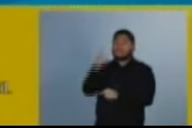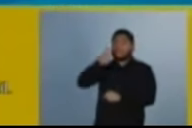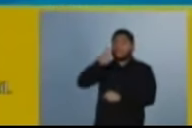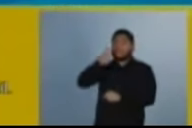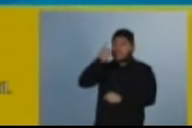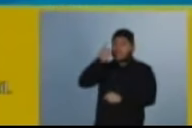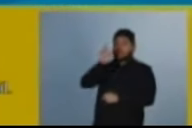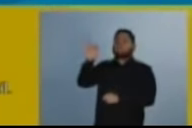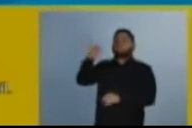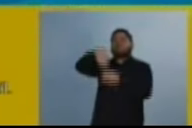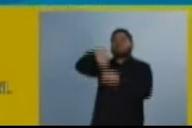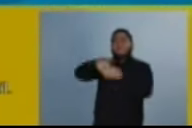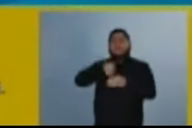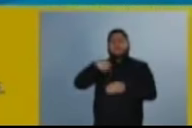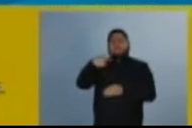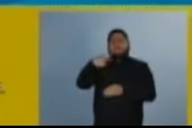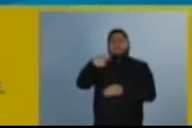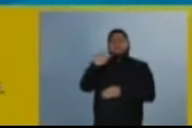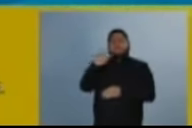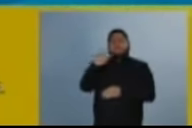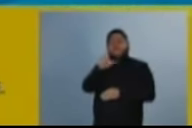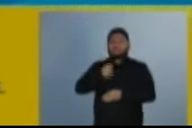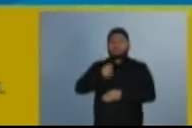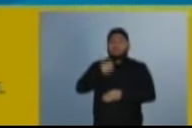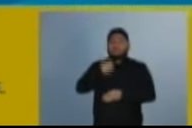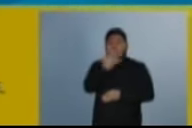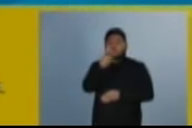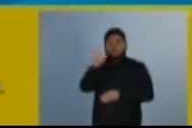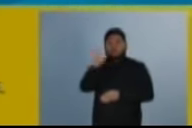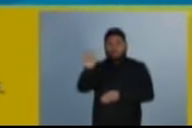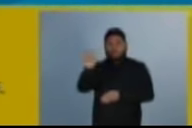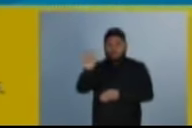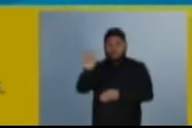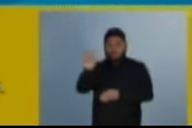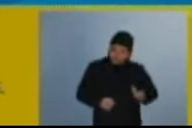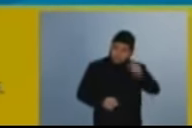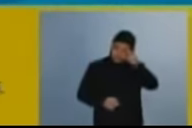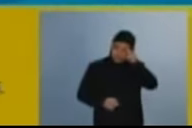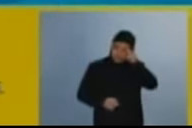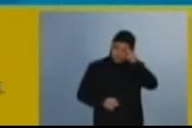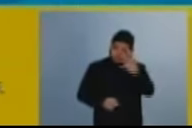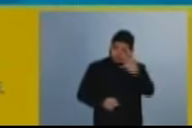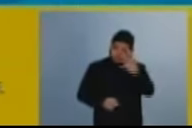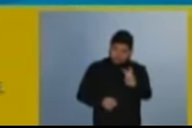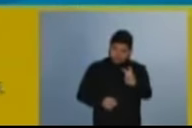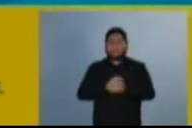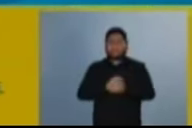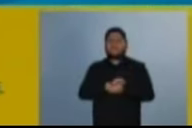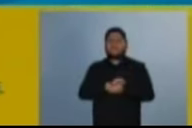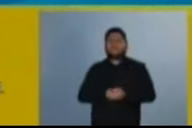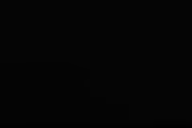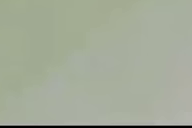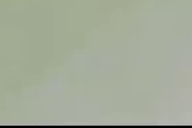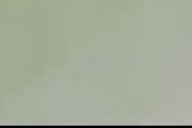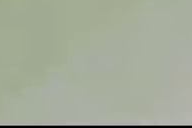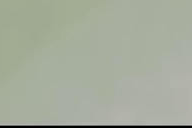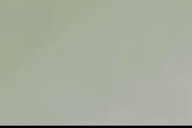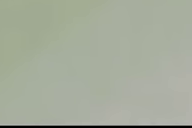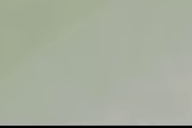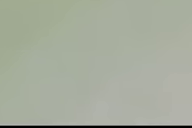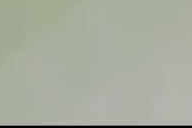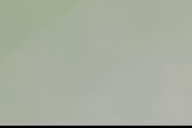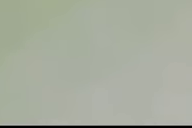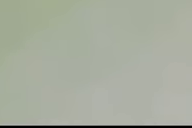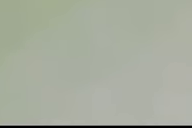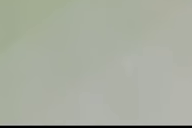injustiças existentes no Brasil. Para deputado federal, vote Paulo Mello, número 4455. Mato Grosso,